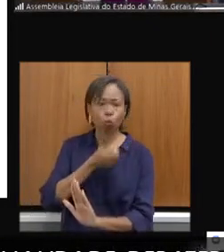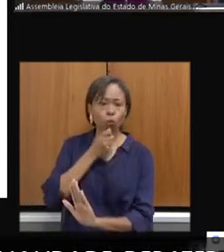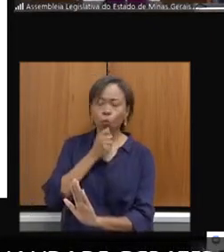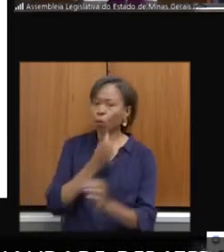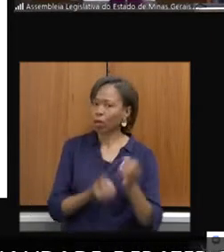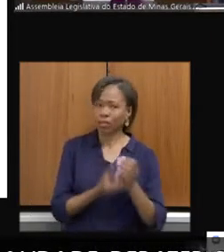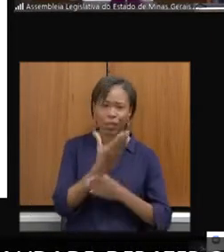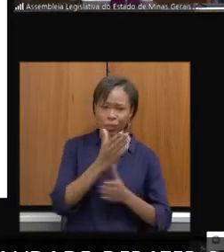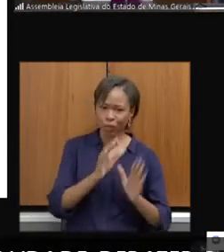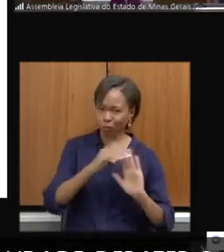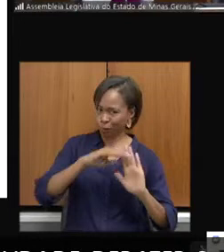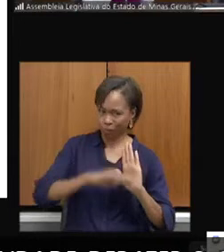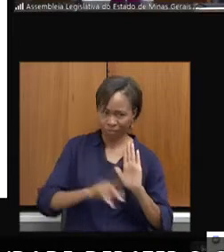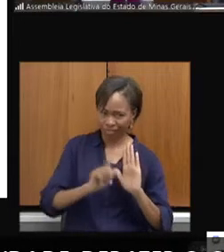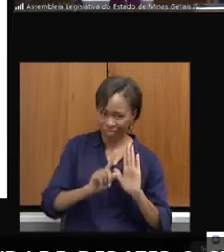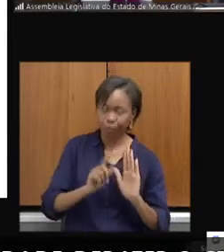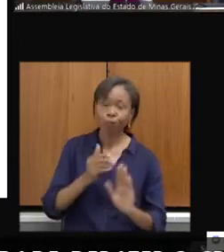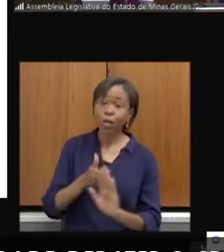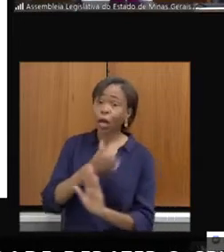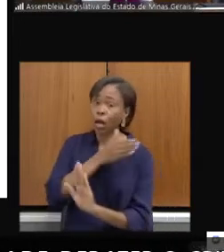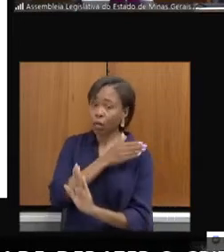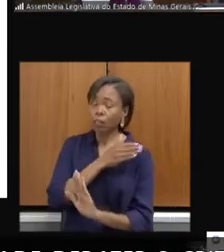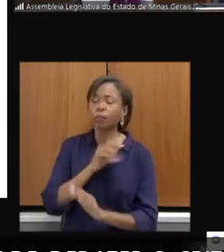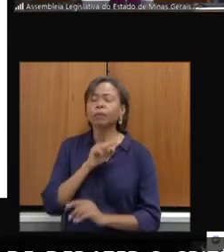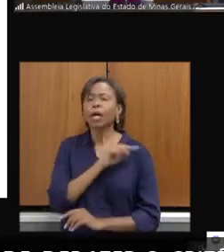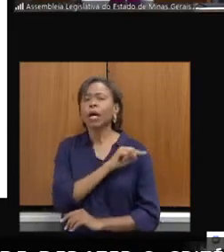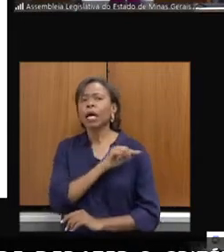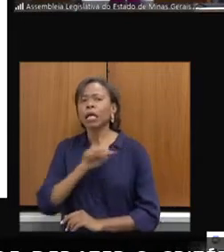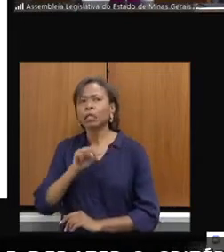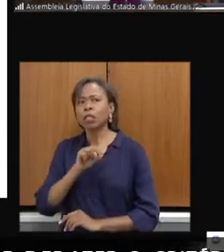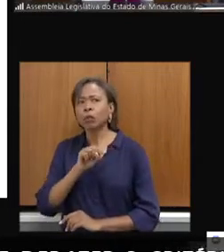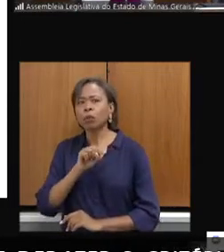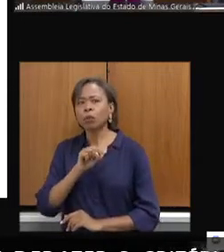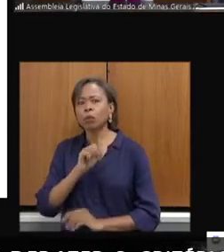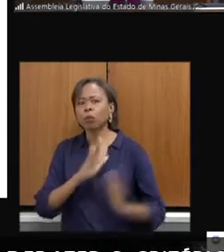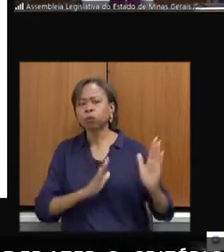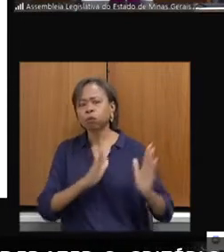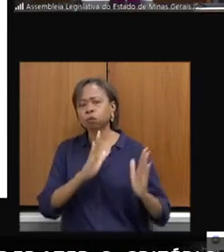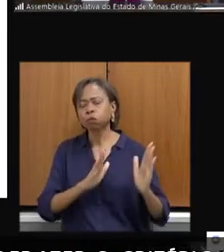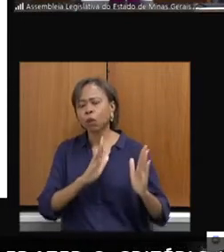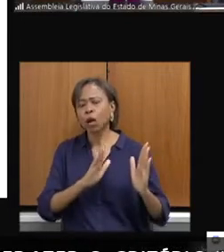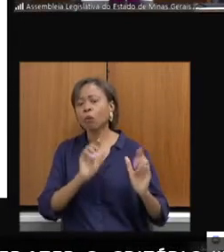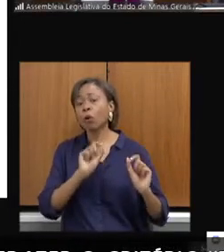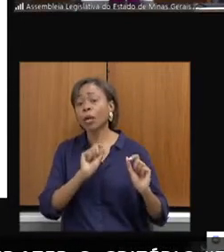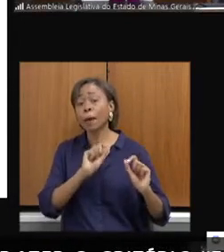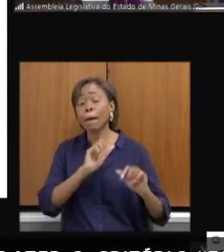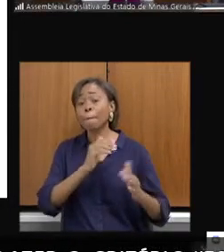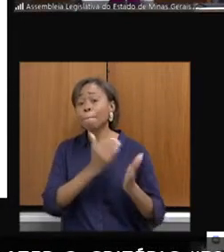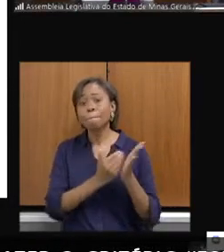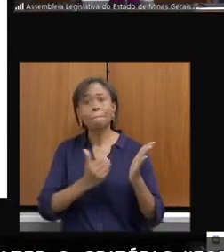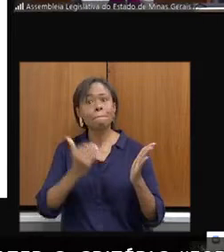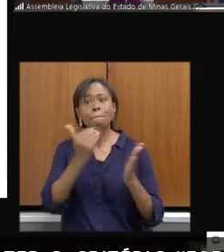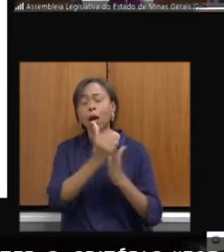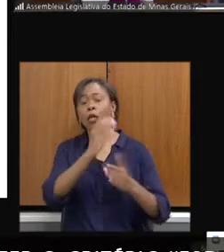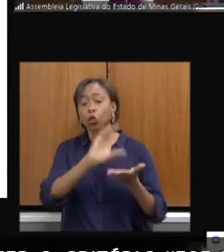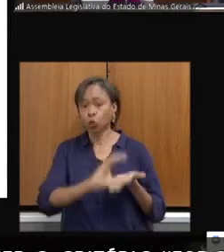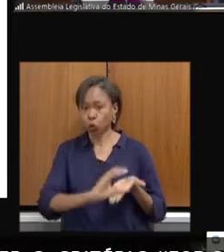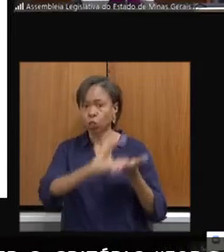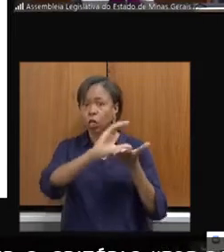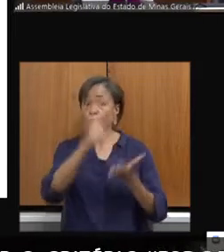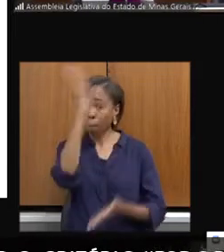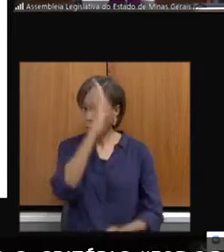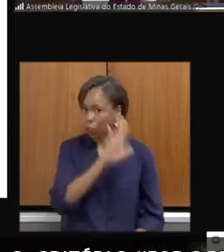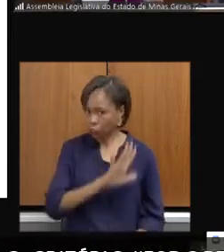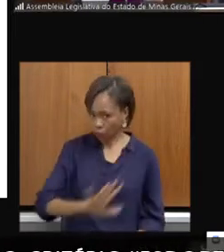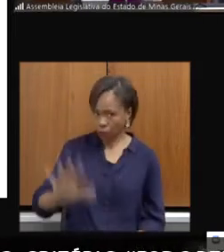de linha de base, a gente teve ali uma predominância de conselhos mais do Brasil.